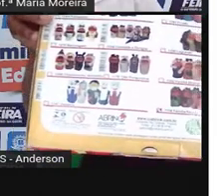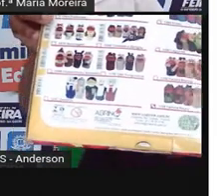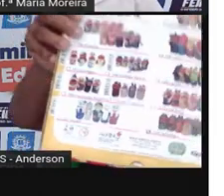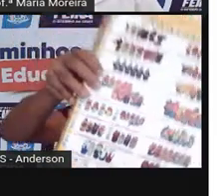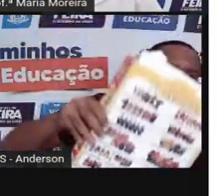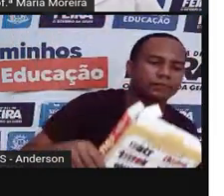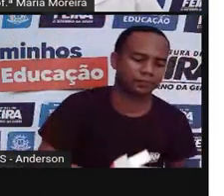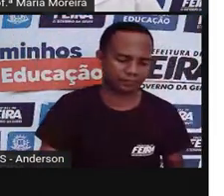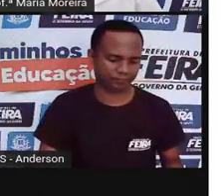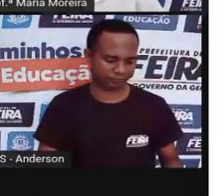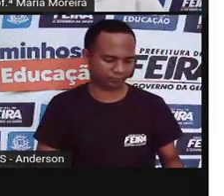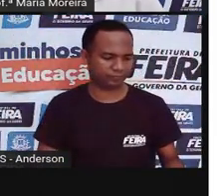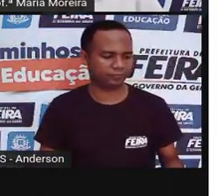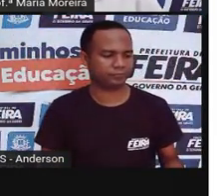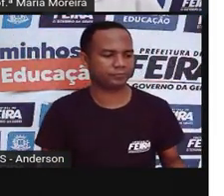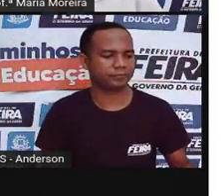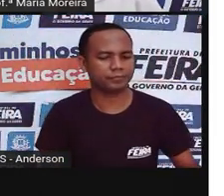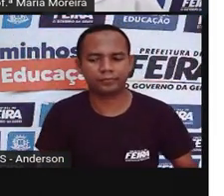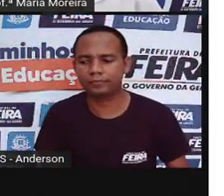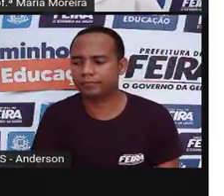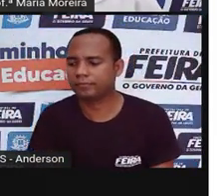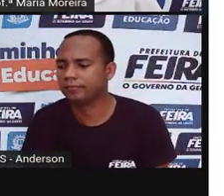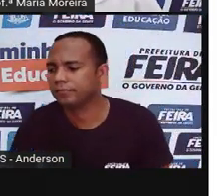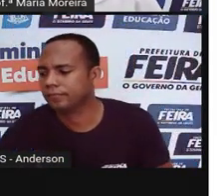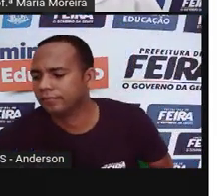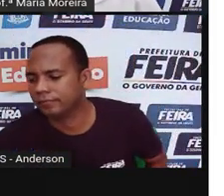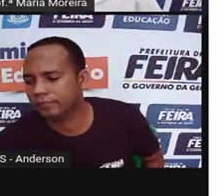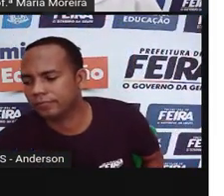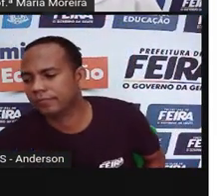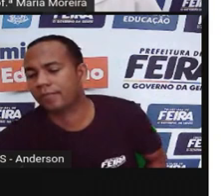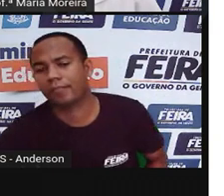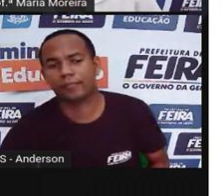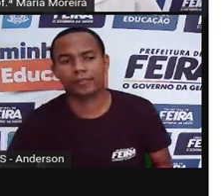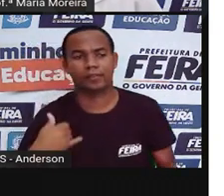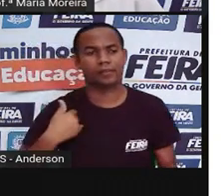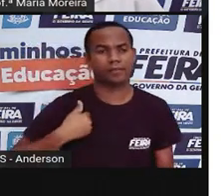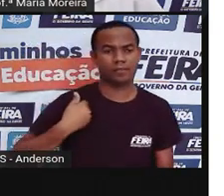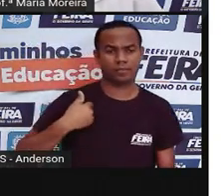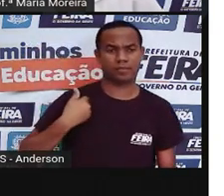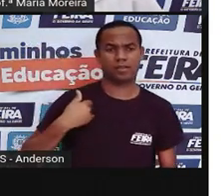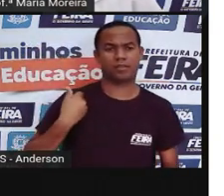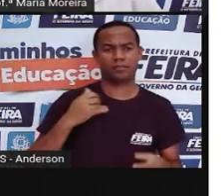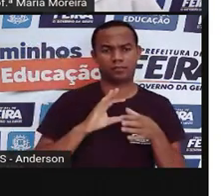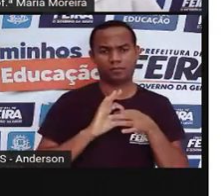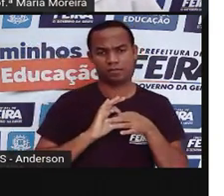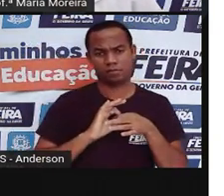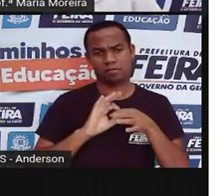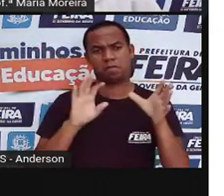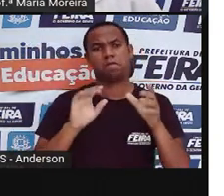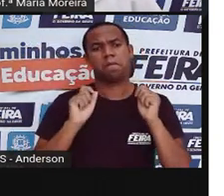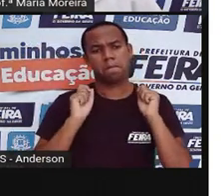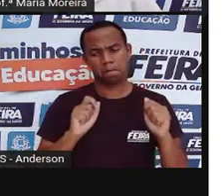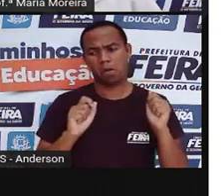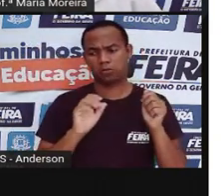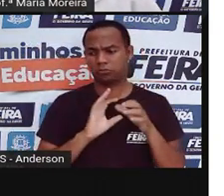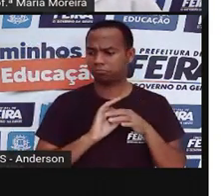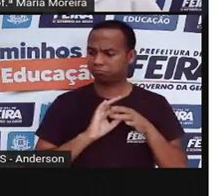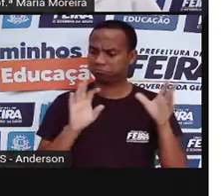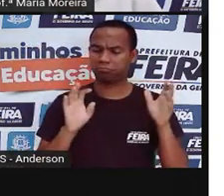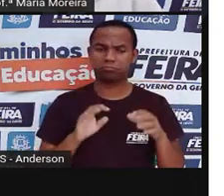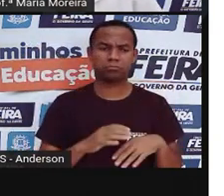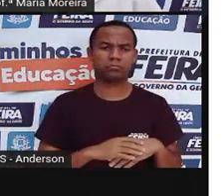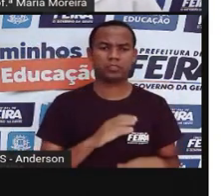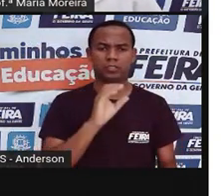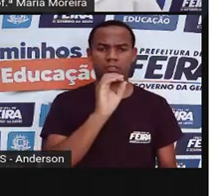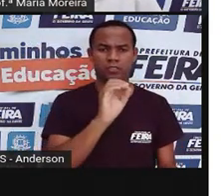Isso aí vem mostrando o quê? A idade que pode utilizar esse brinquedo. Nesse caso aqui desse brinquedo, tá dizendo que de zero a três